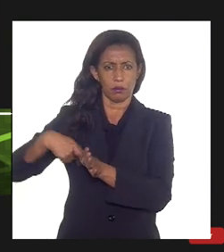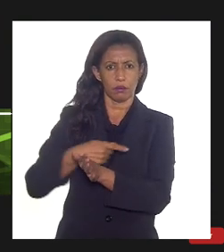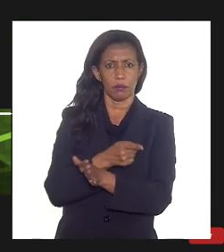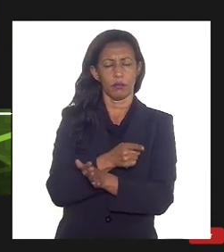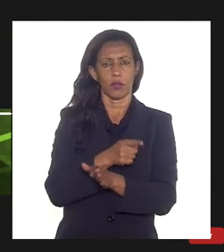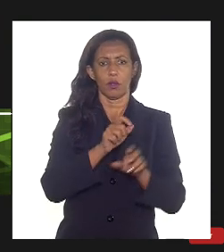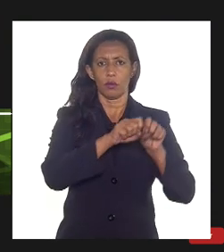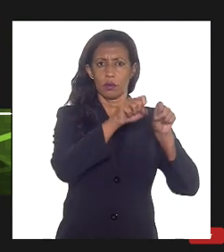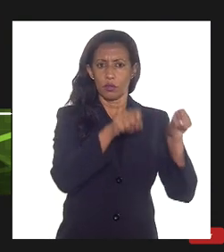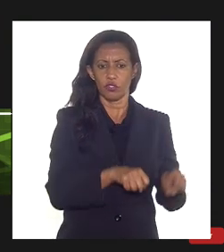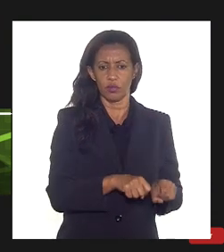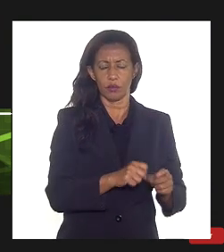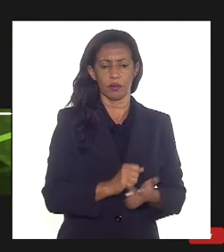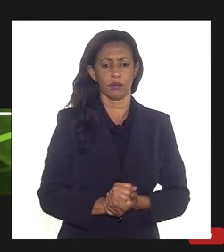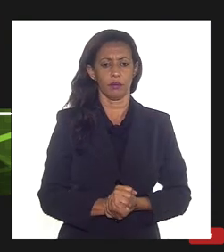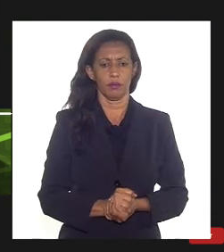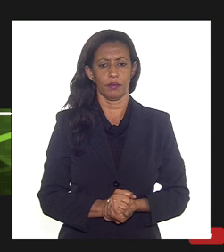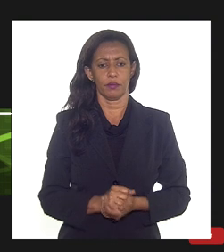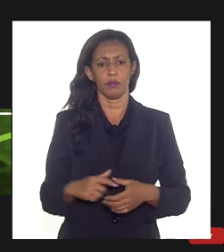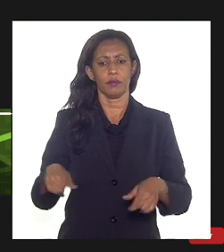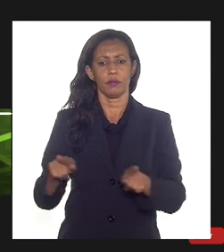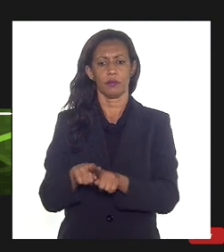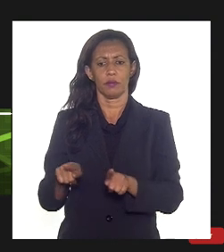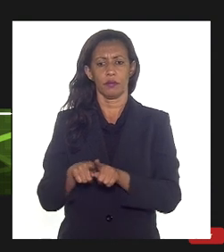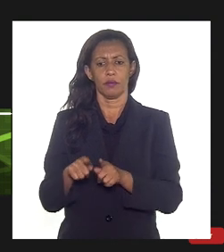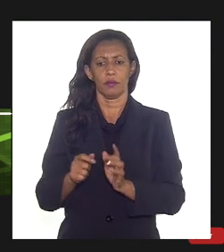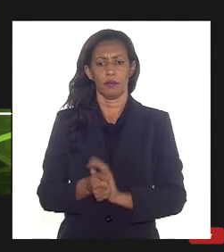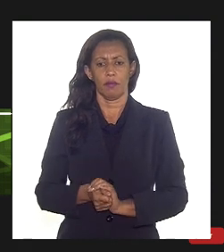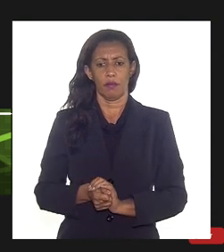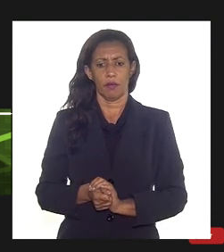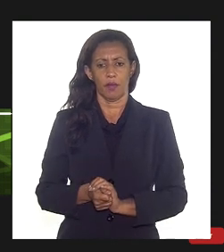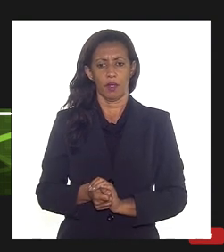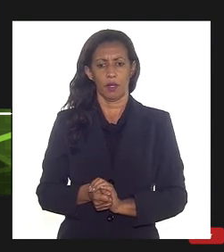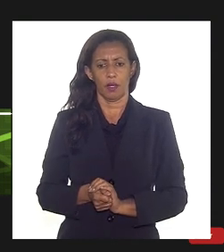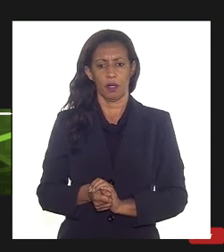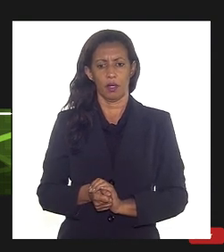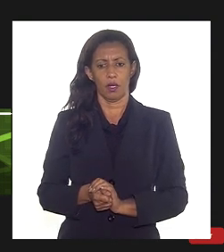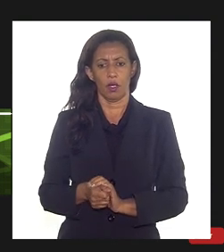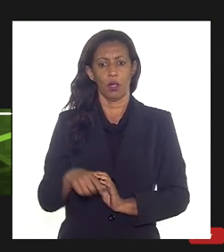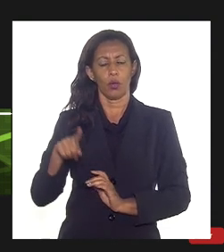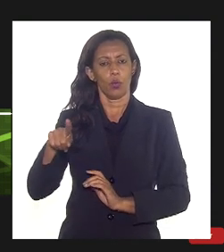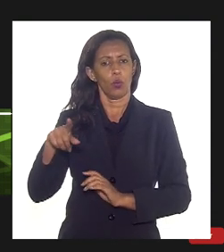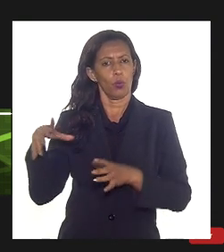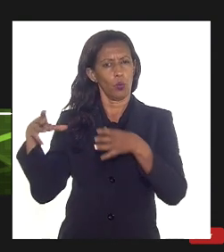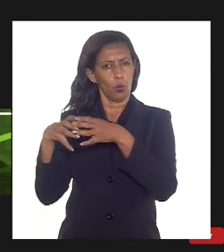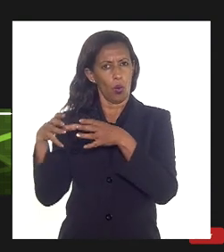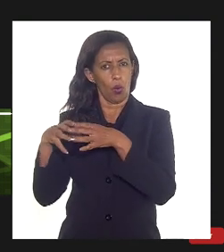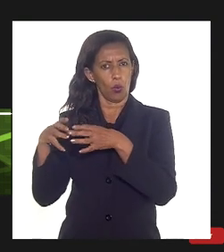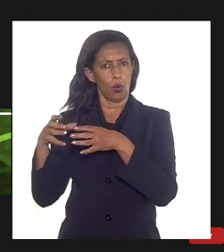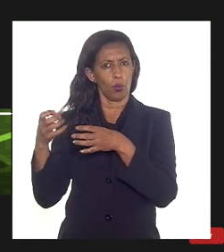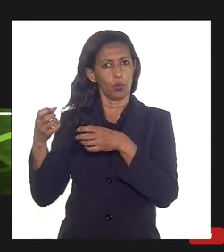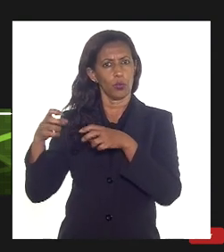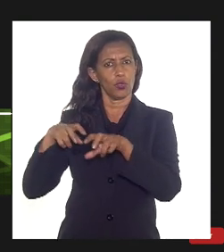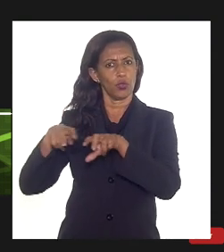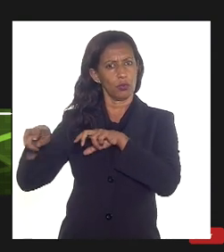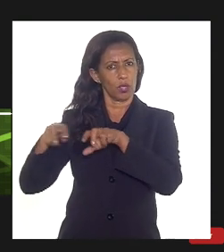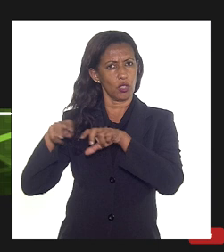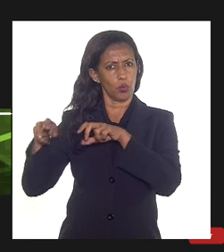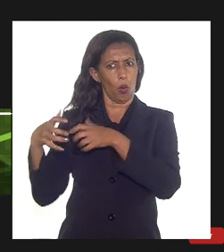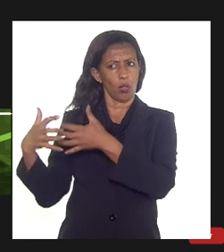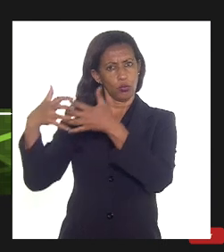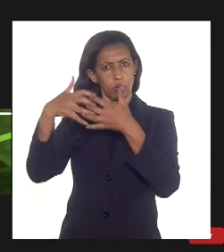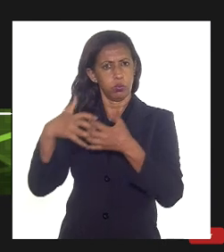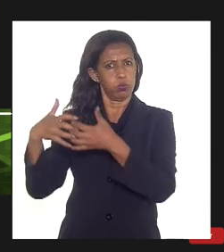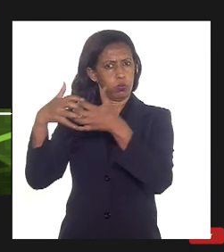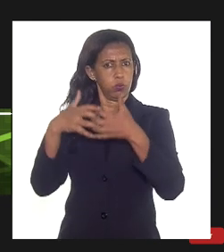coamento de processamento também declarar as capacidades no duto de transporte que a gente não vai precisar para que as transportadoras possam então